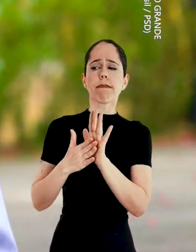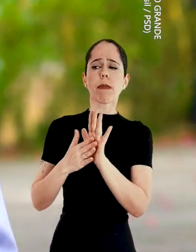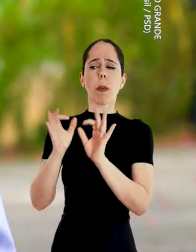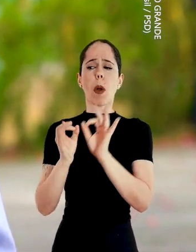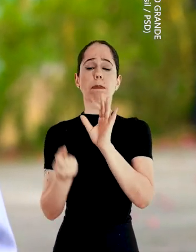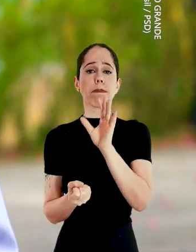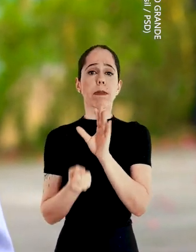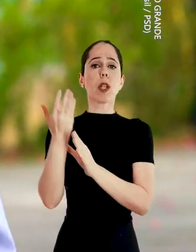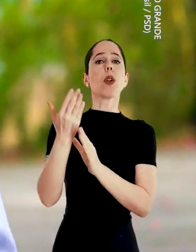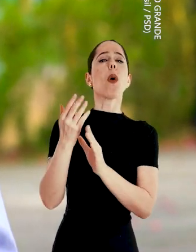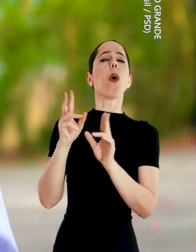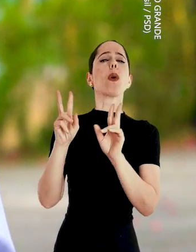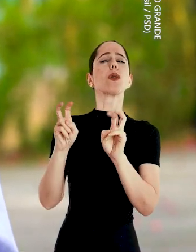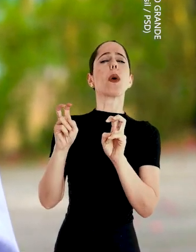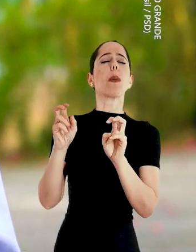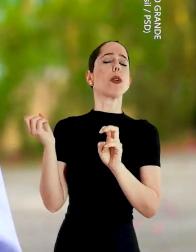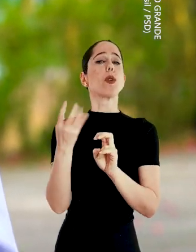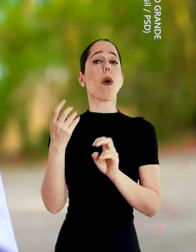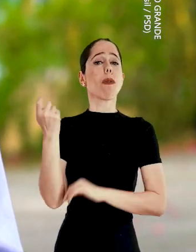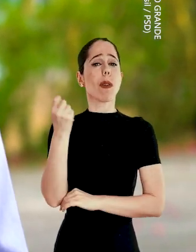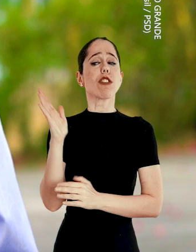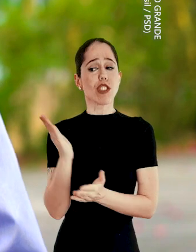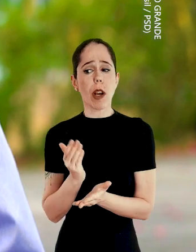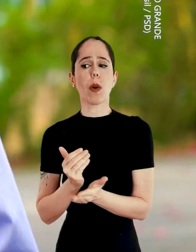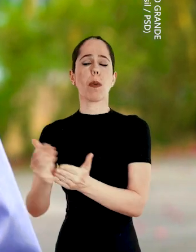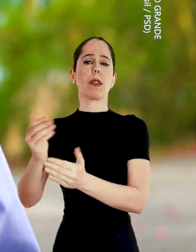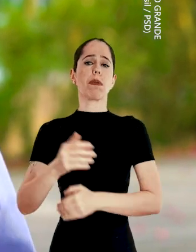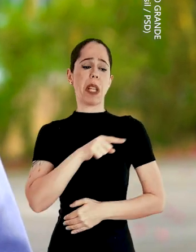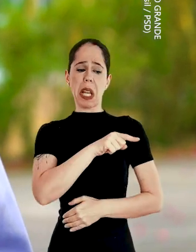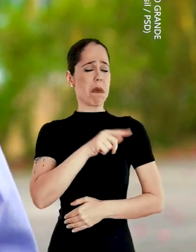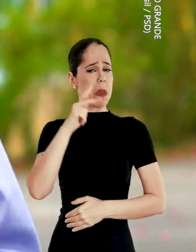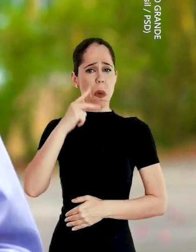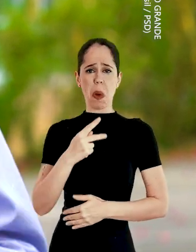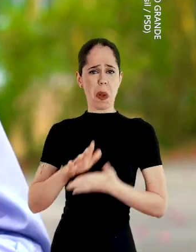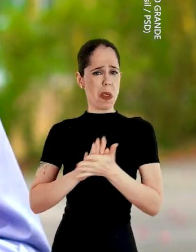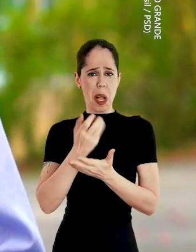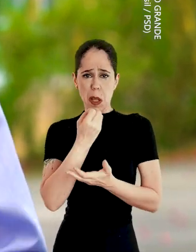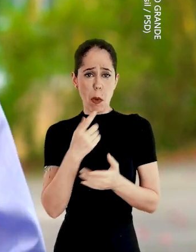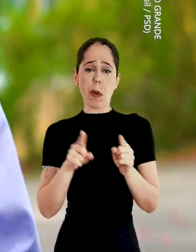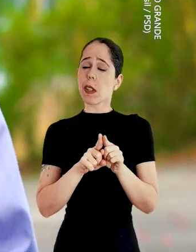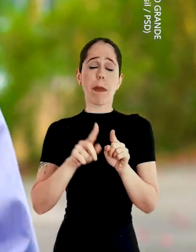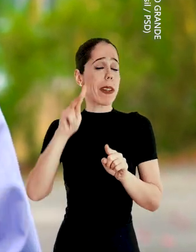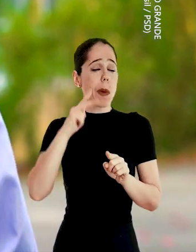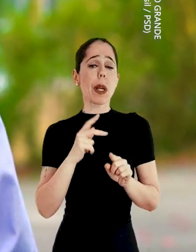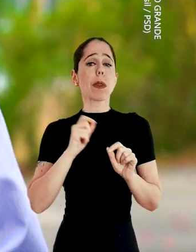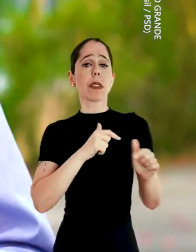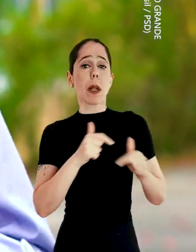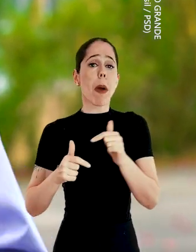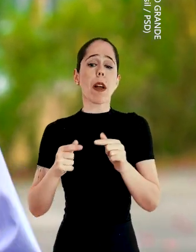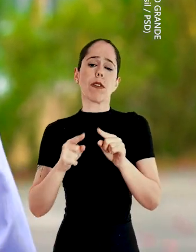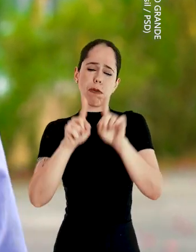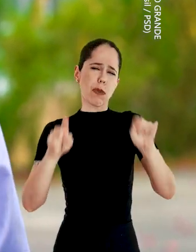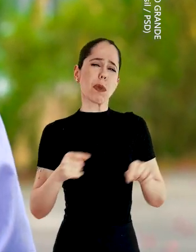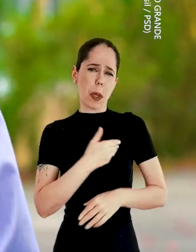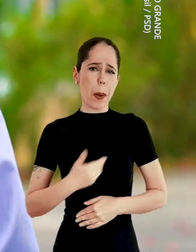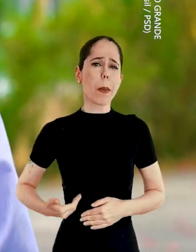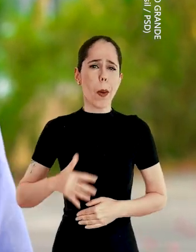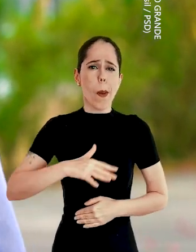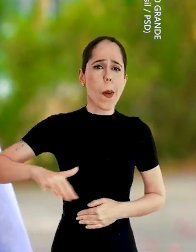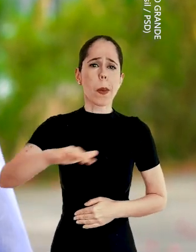Rio Grande Que já está nascendo Quando ele não reconhece nada de bom Ele também não reconhece o trabalho dos servidores